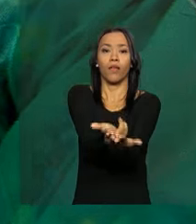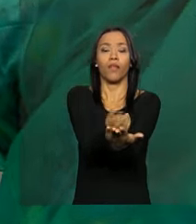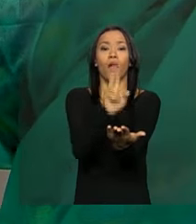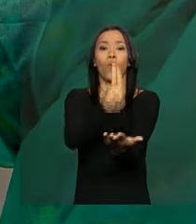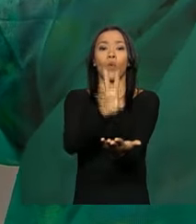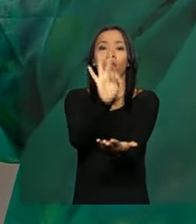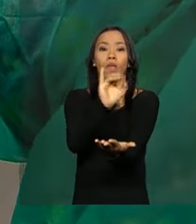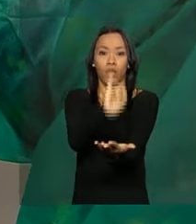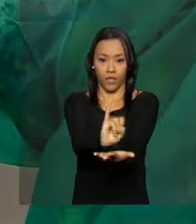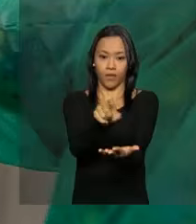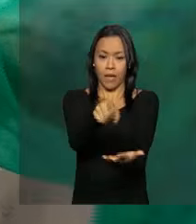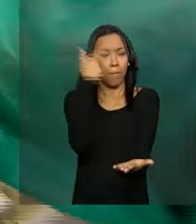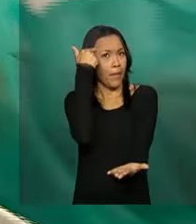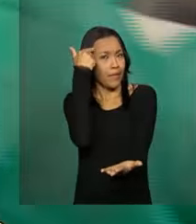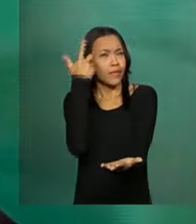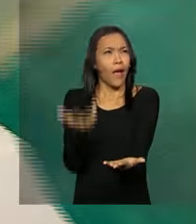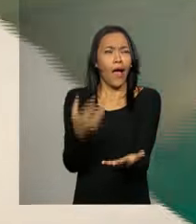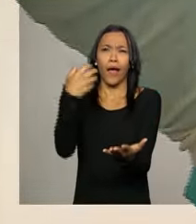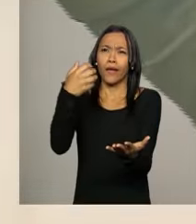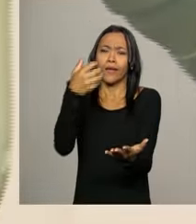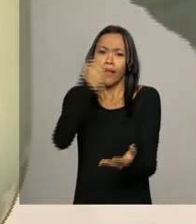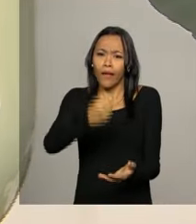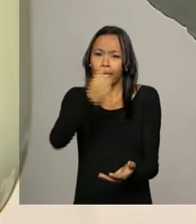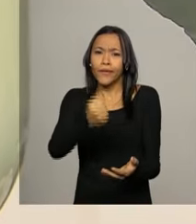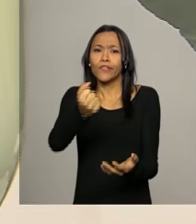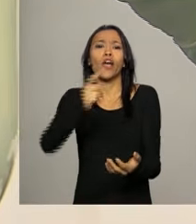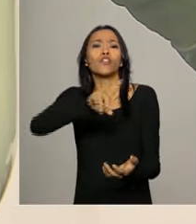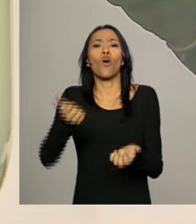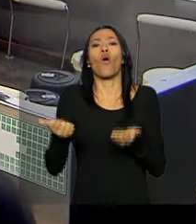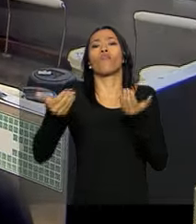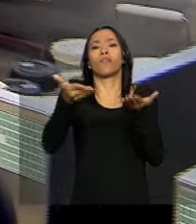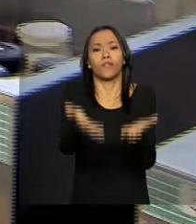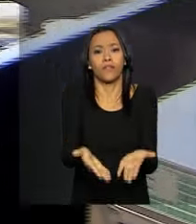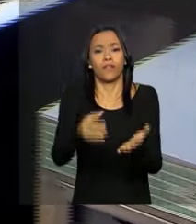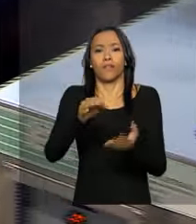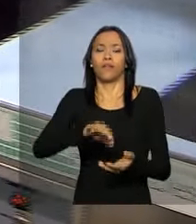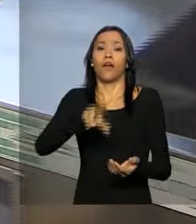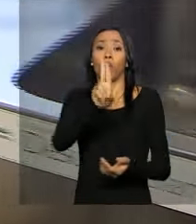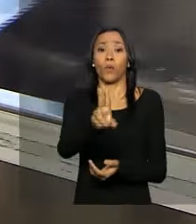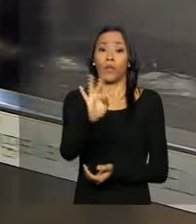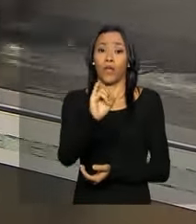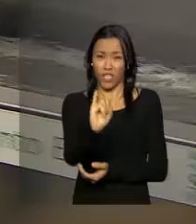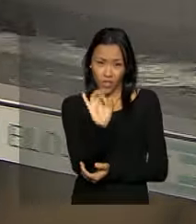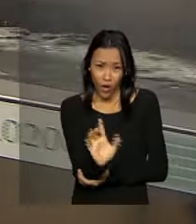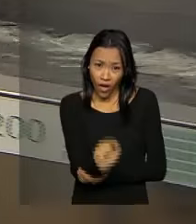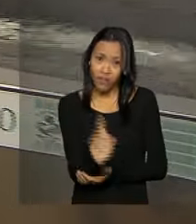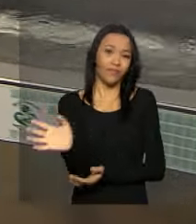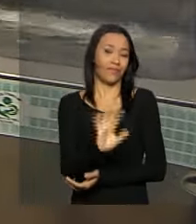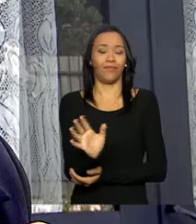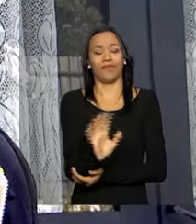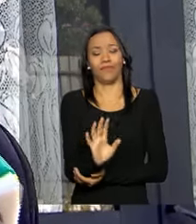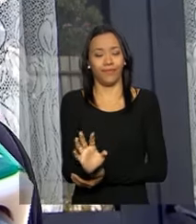têm a imagem do banco de leite apenas a questão do leite oferecido na UTI. Mas essa consolidação do Brasil,